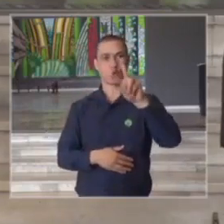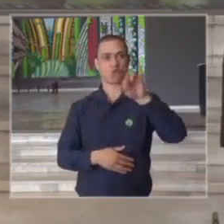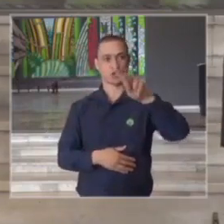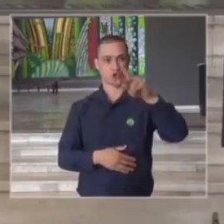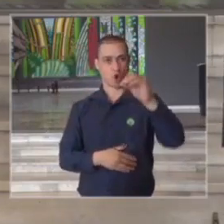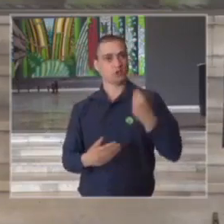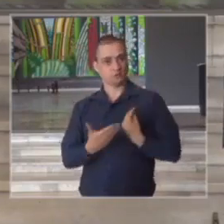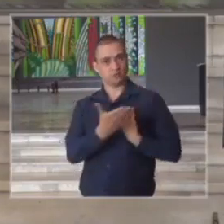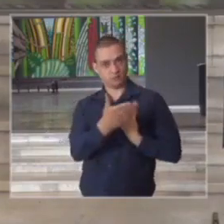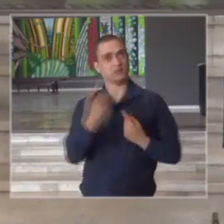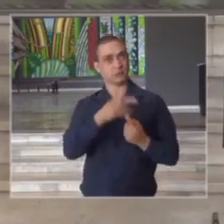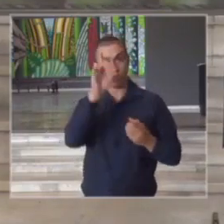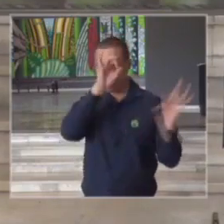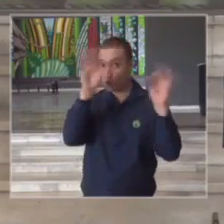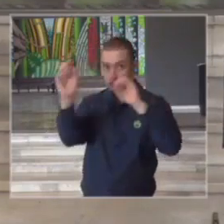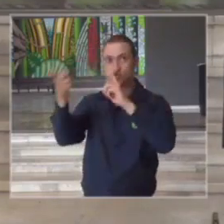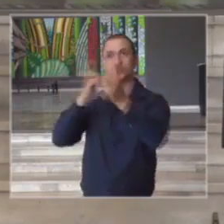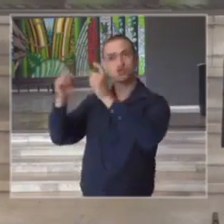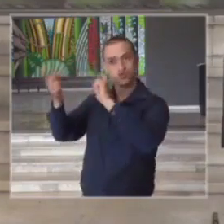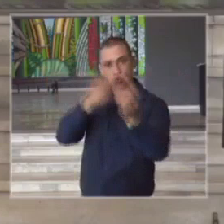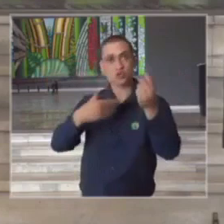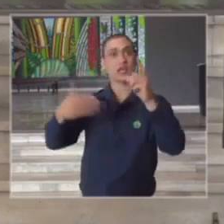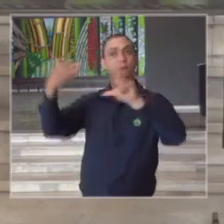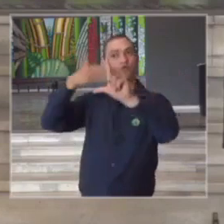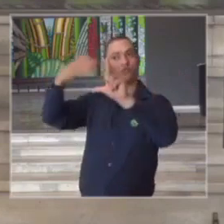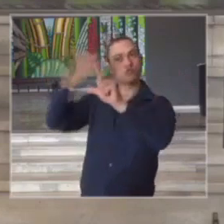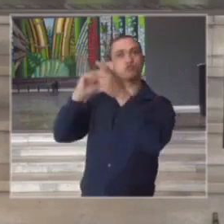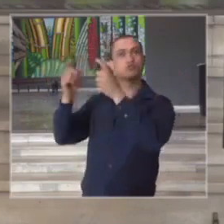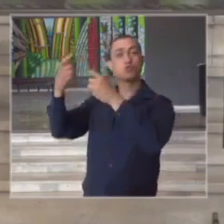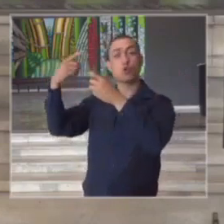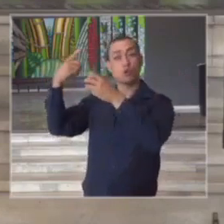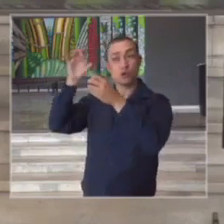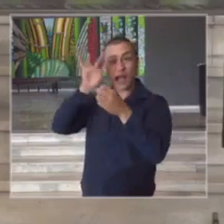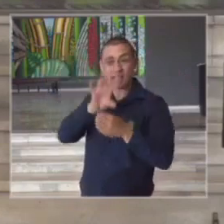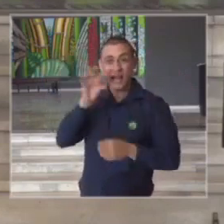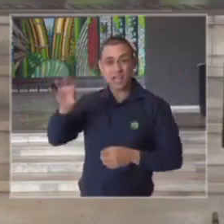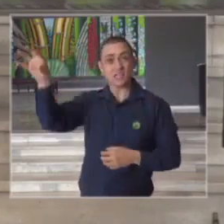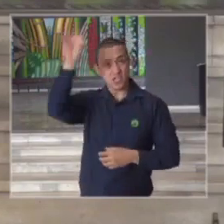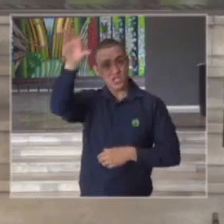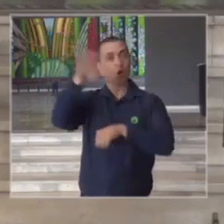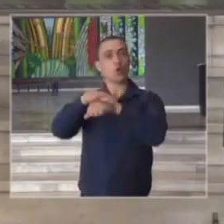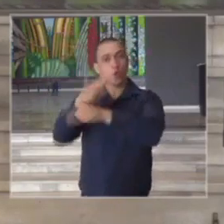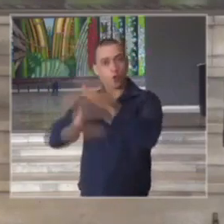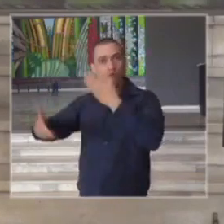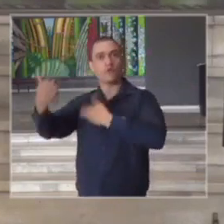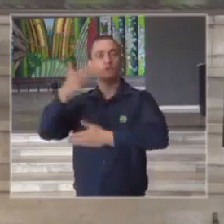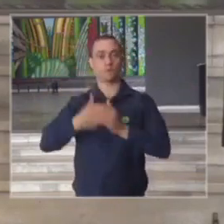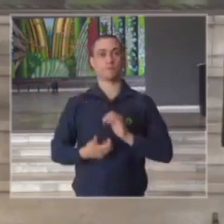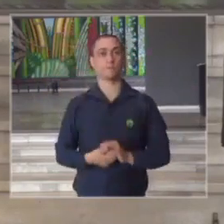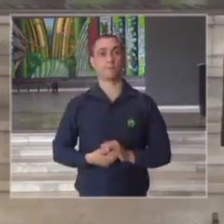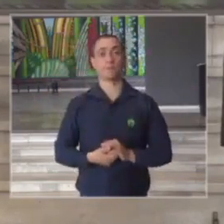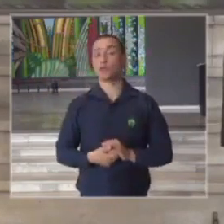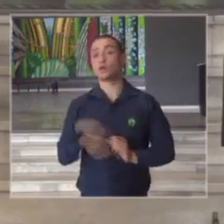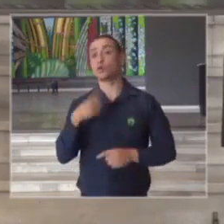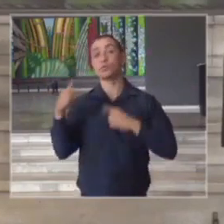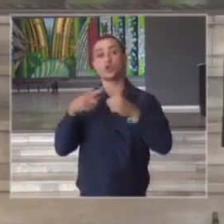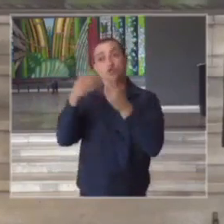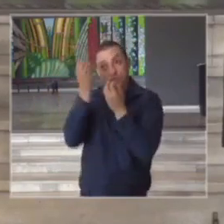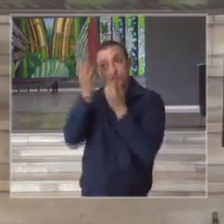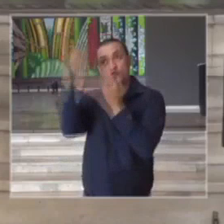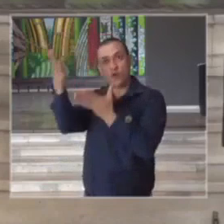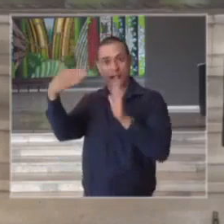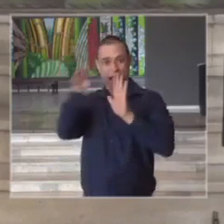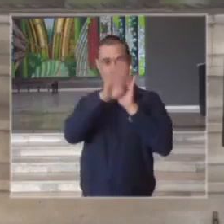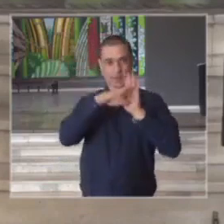tem feito isso diariamente em teleconferência por regiões consorciadamente para informar as